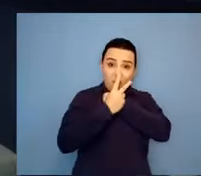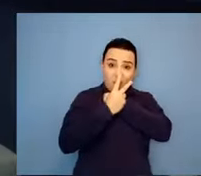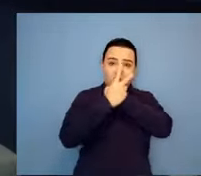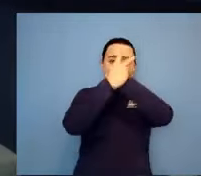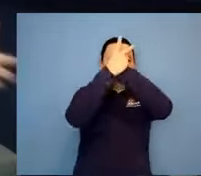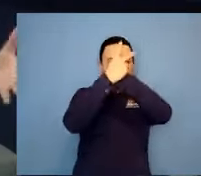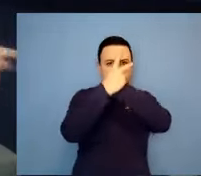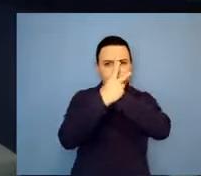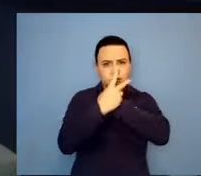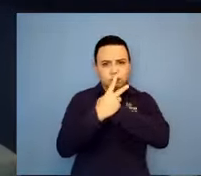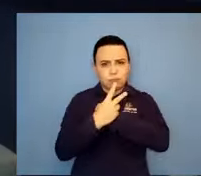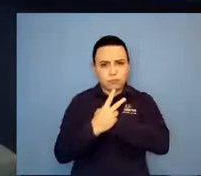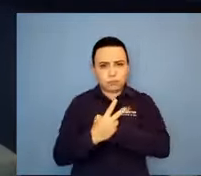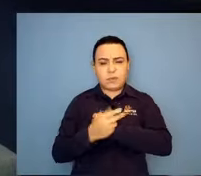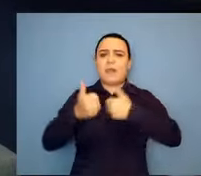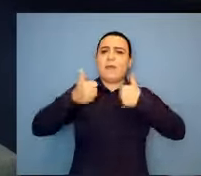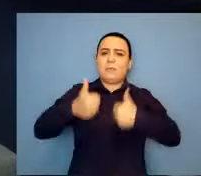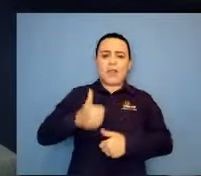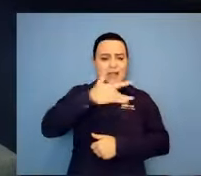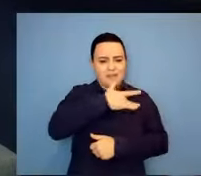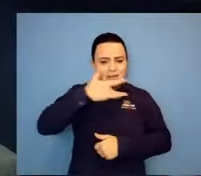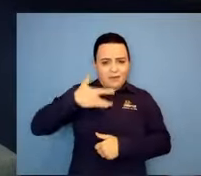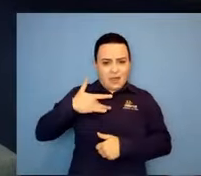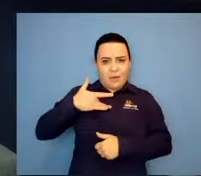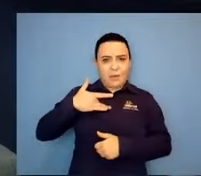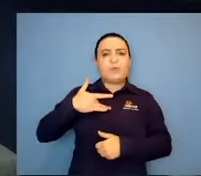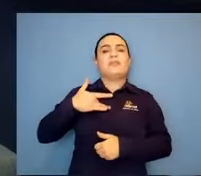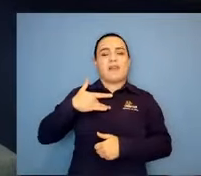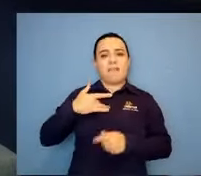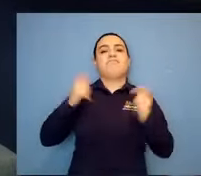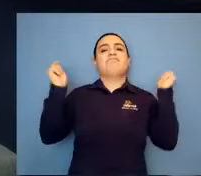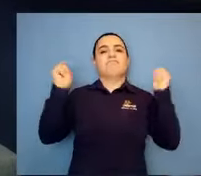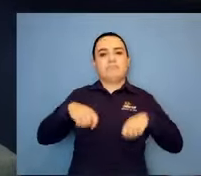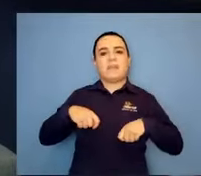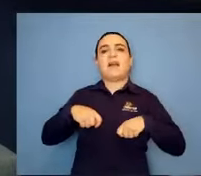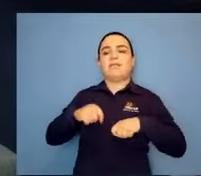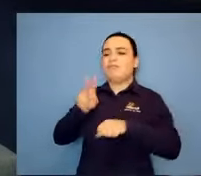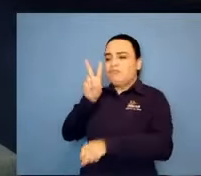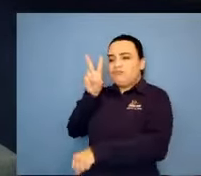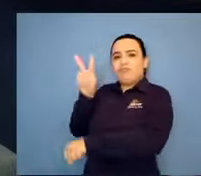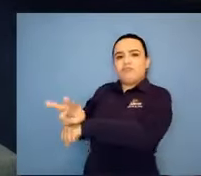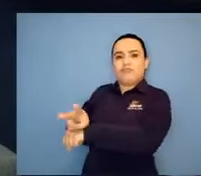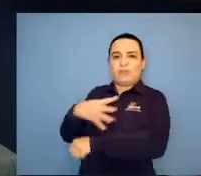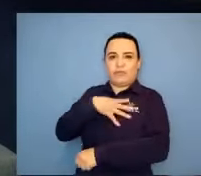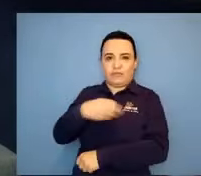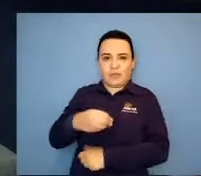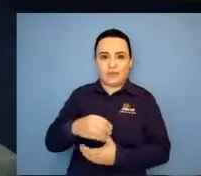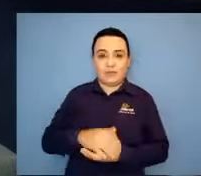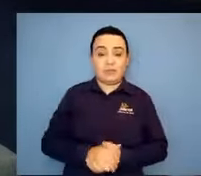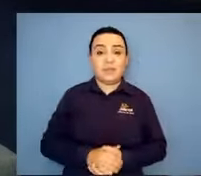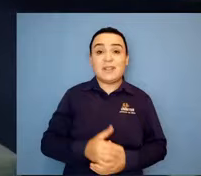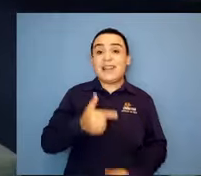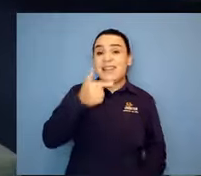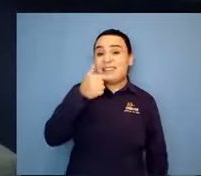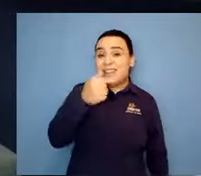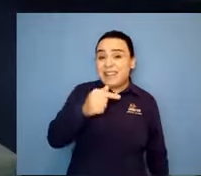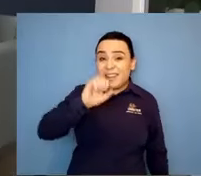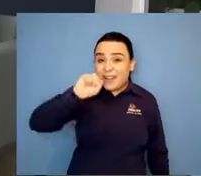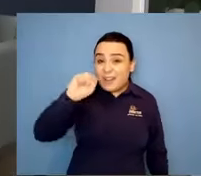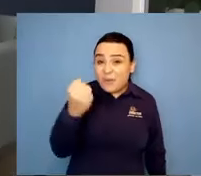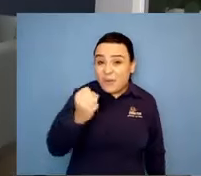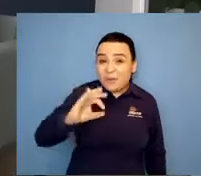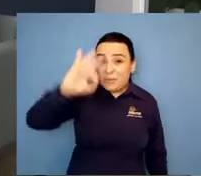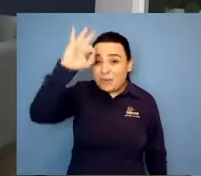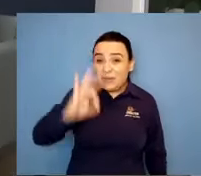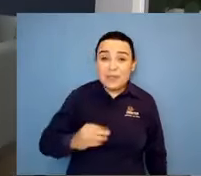muito importante que nós não comentamos aqui é que 78% dos maridos, eles vão embora. Isso é terrível.